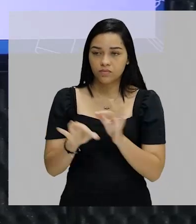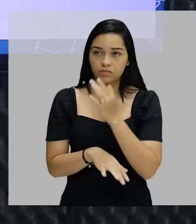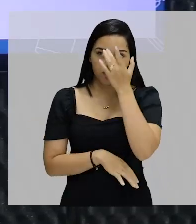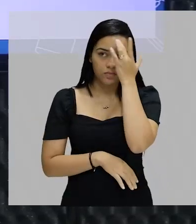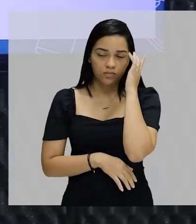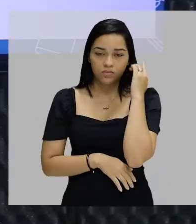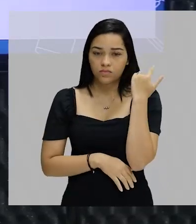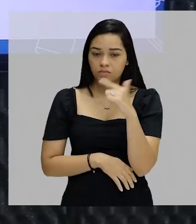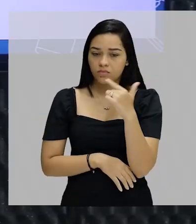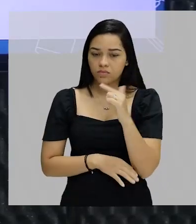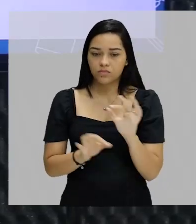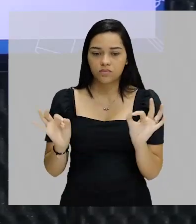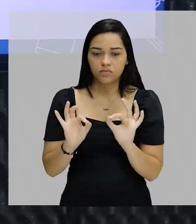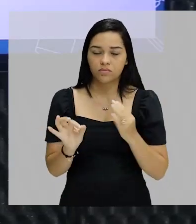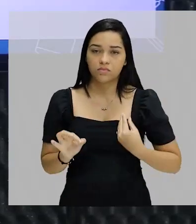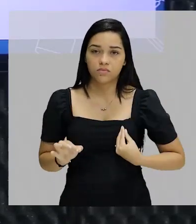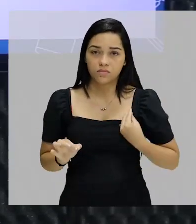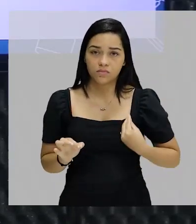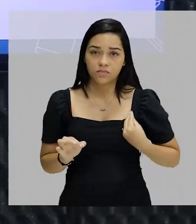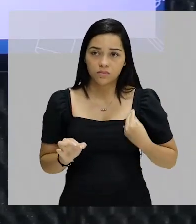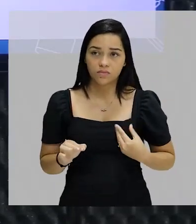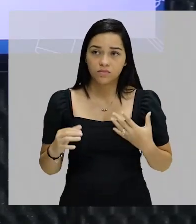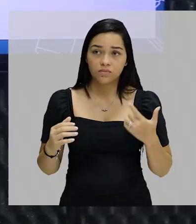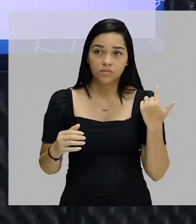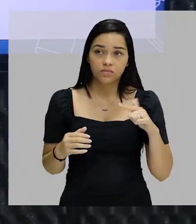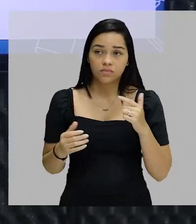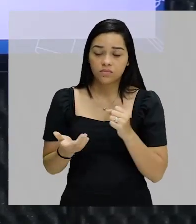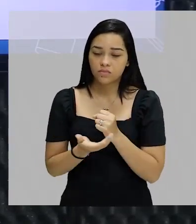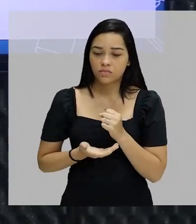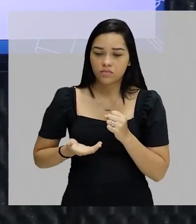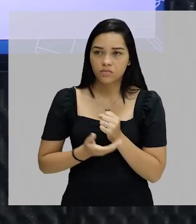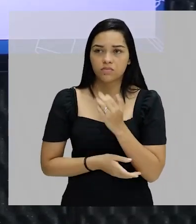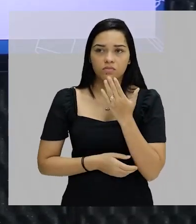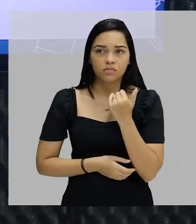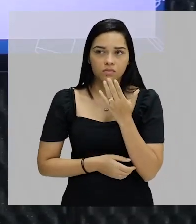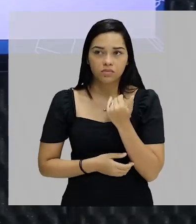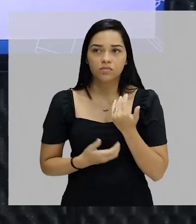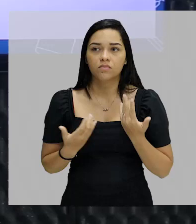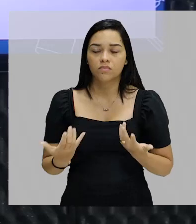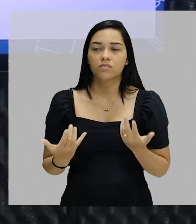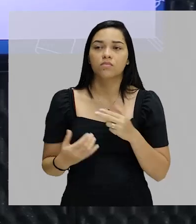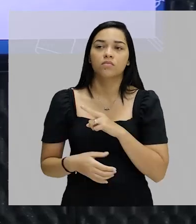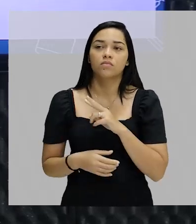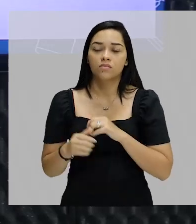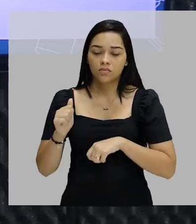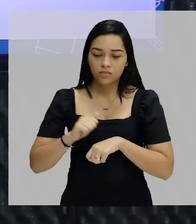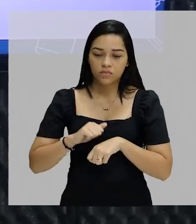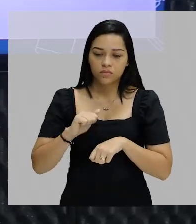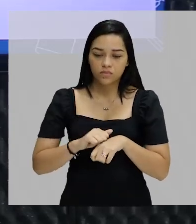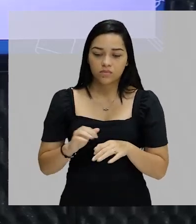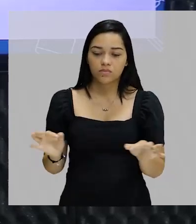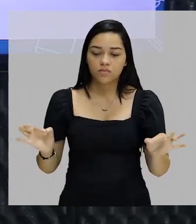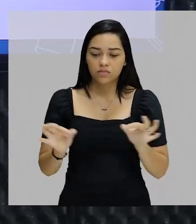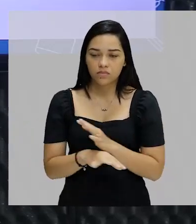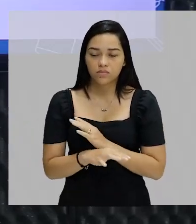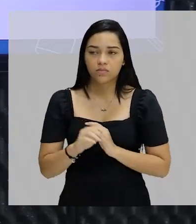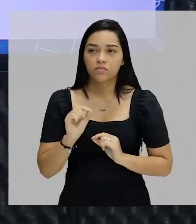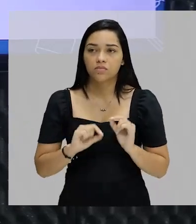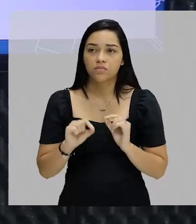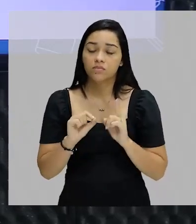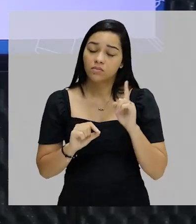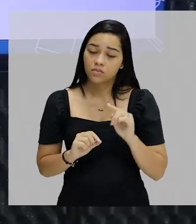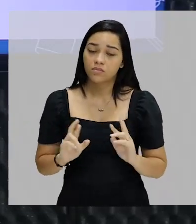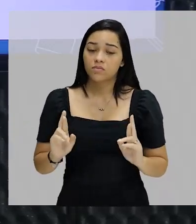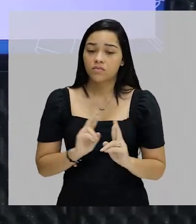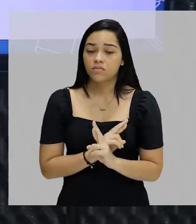pessoa não ter condições de sobreviver, de não ter o básico ali, alimentação, moradia, e aí a pobreza absoluta, para uma pobreza